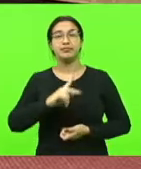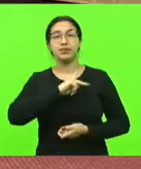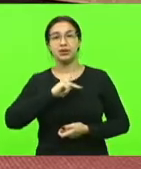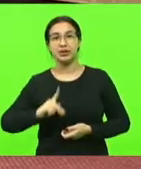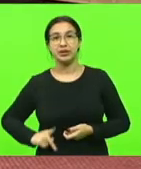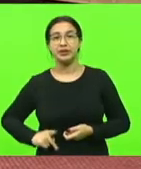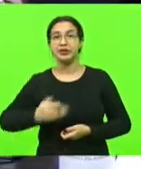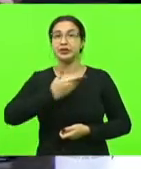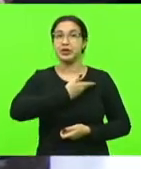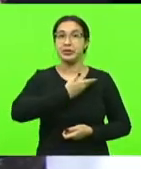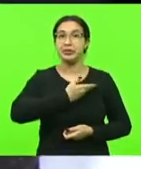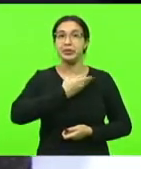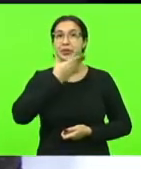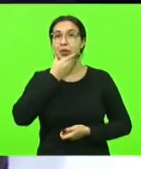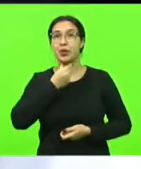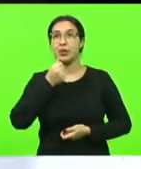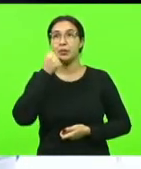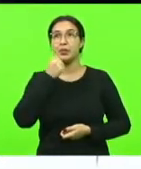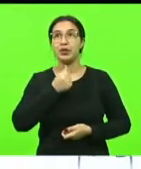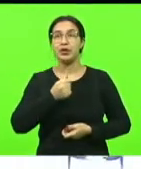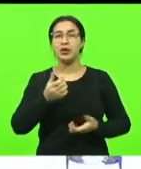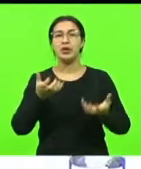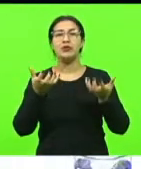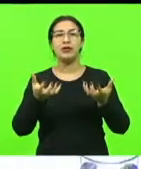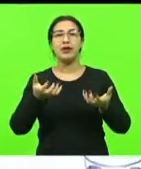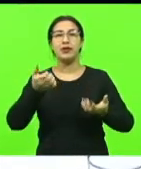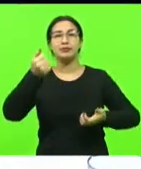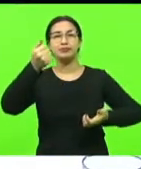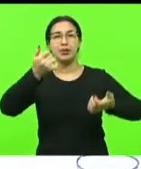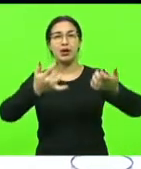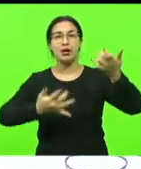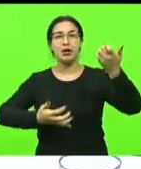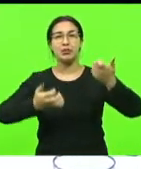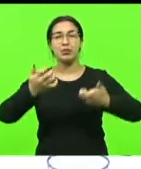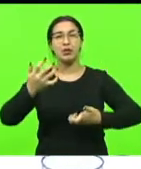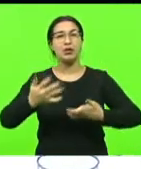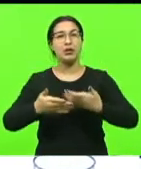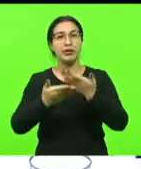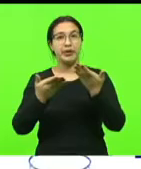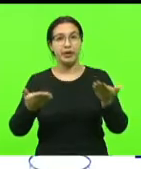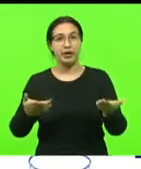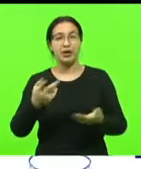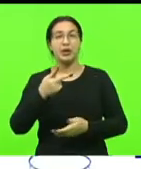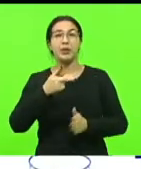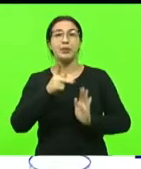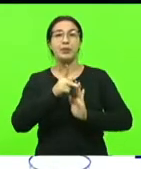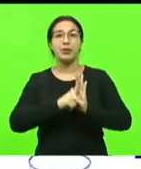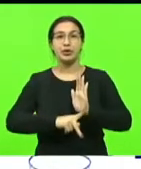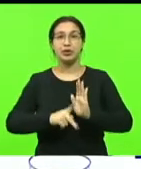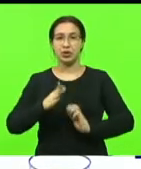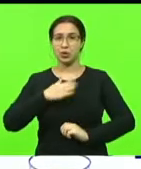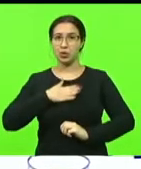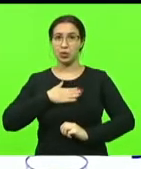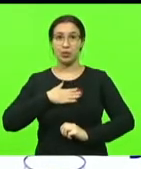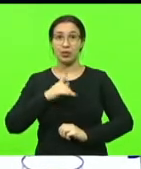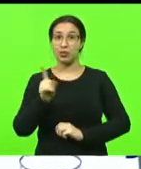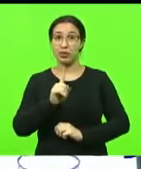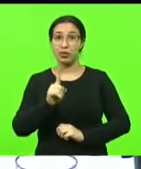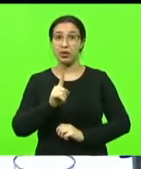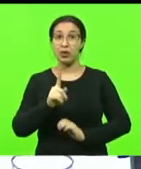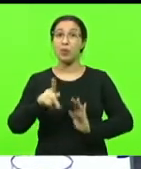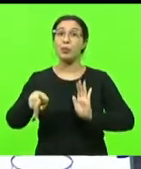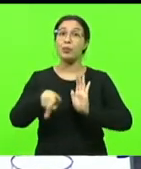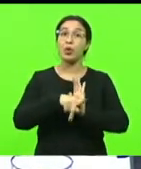deputadas, quero falar deste projeto de lei que não é da deputada Luciane, é da deputada Luciane, da